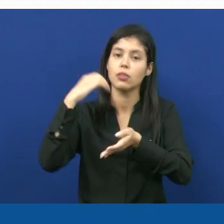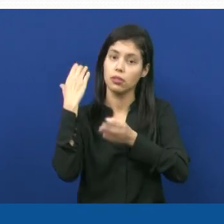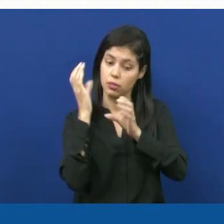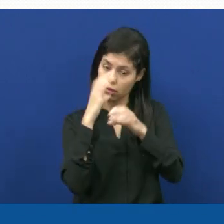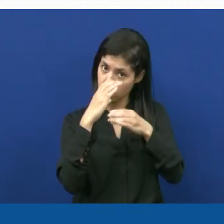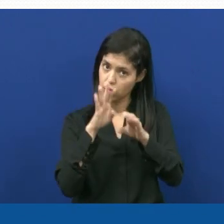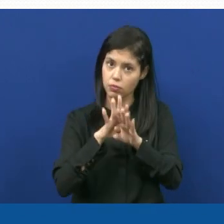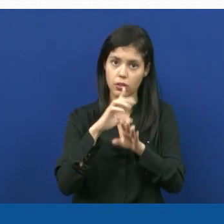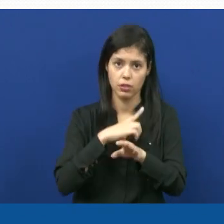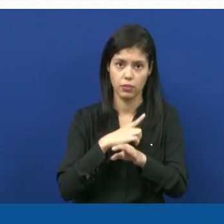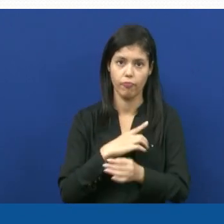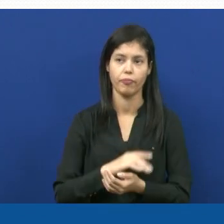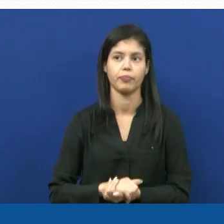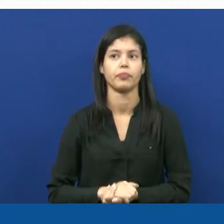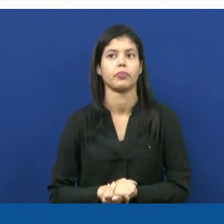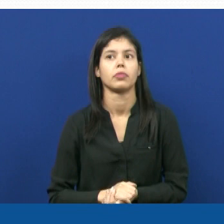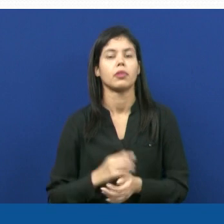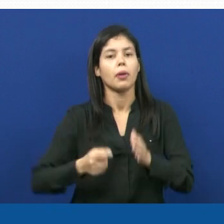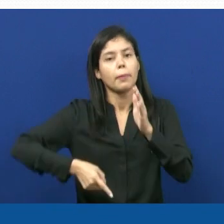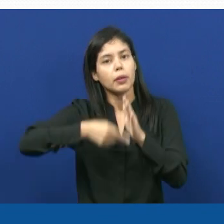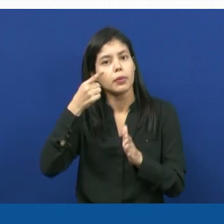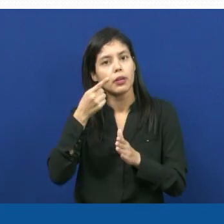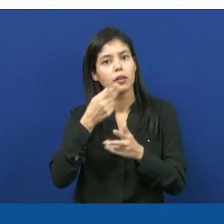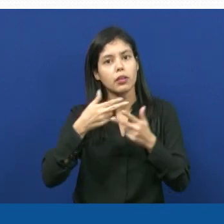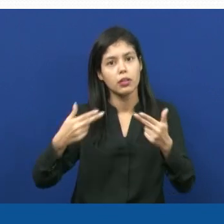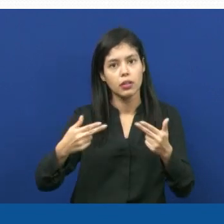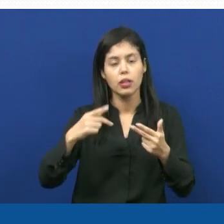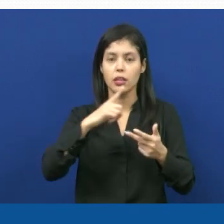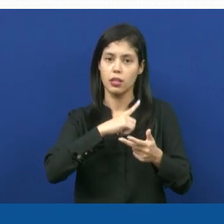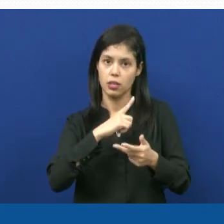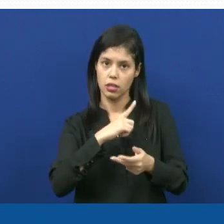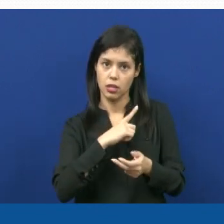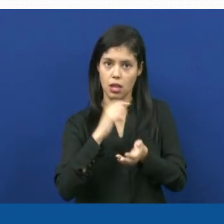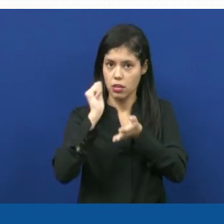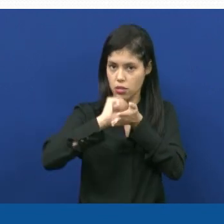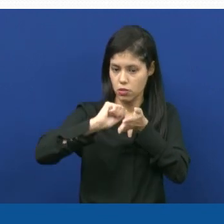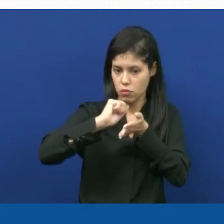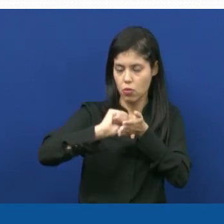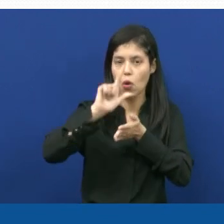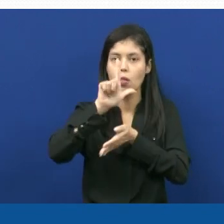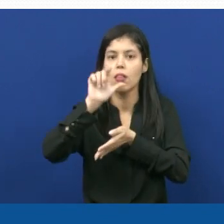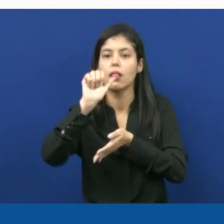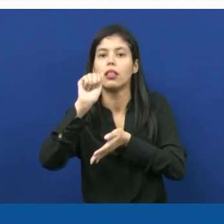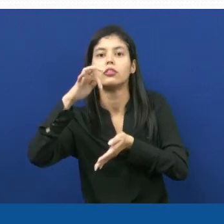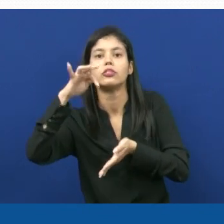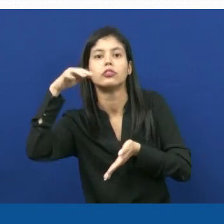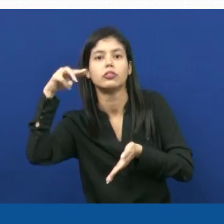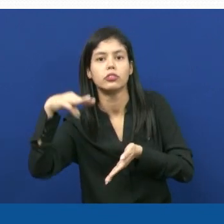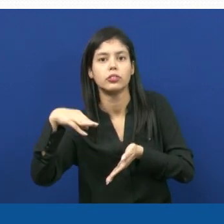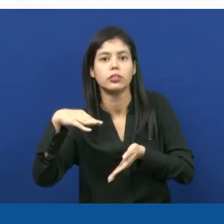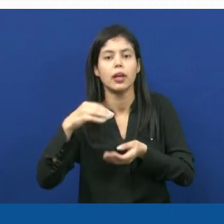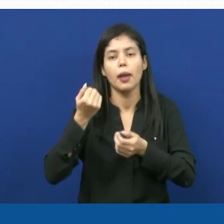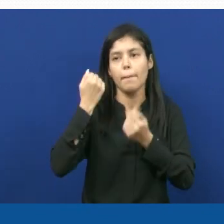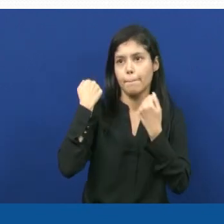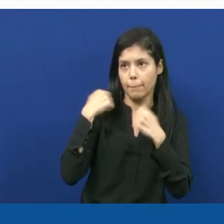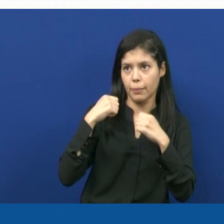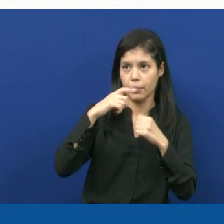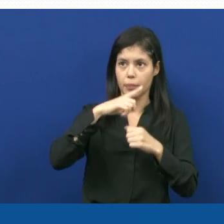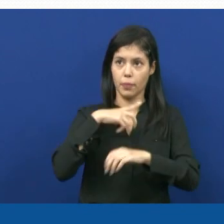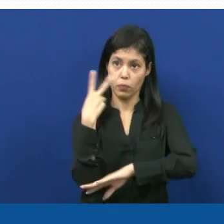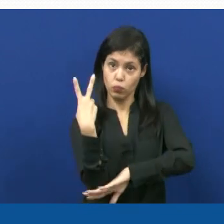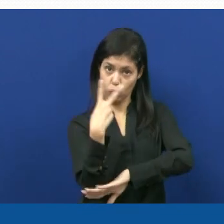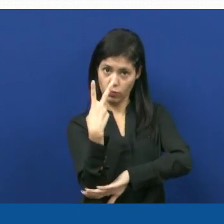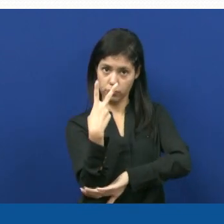A primeira coisa é que esse nome científico, além de ser escrito na língua do latim, ele deve ser carregado de dois